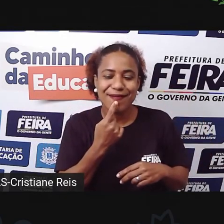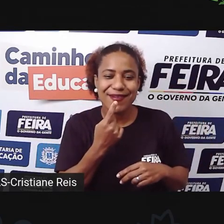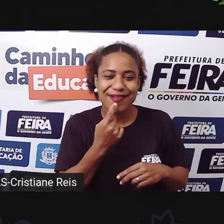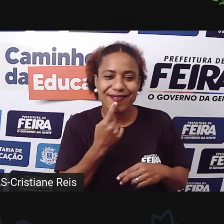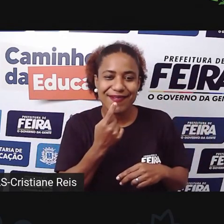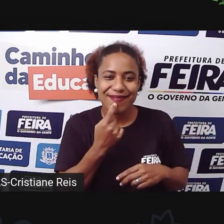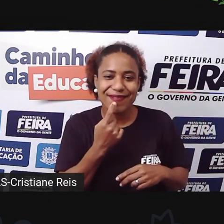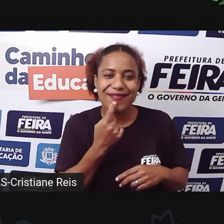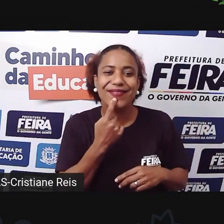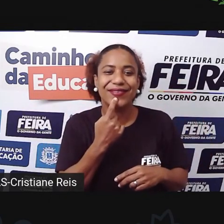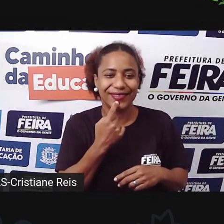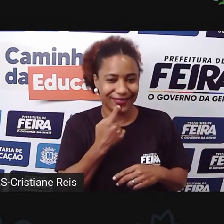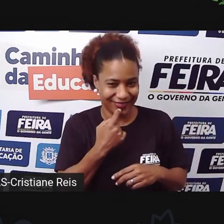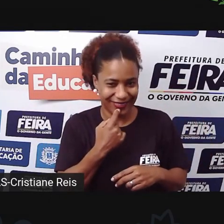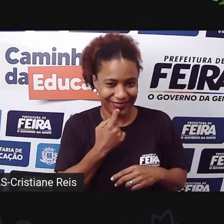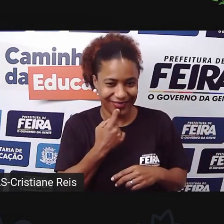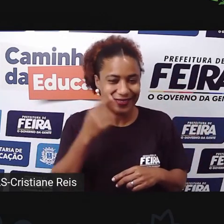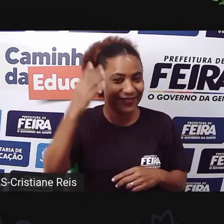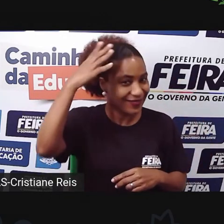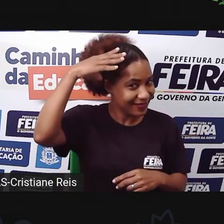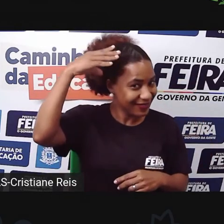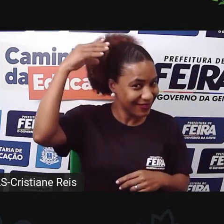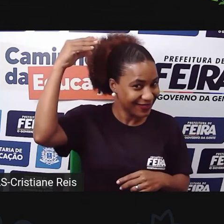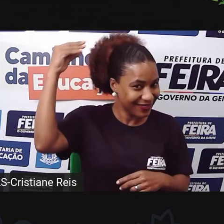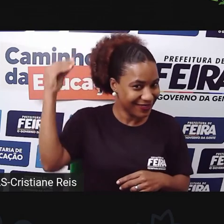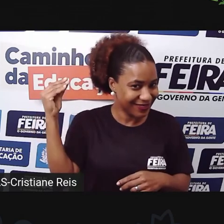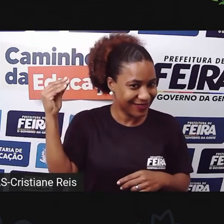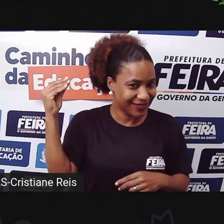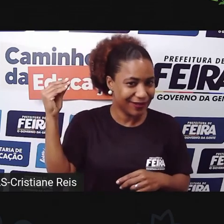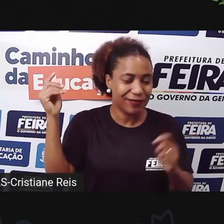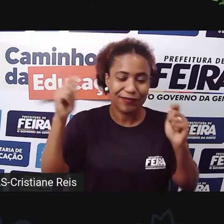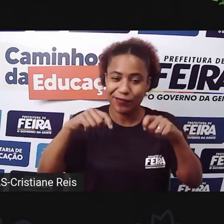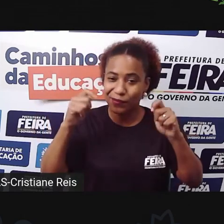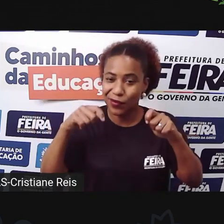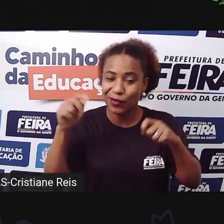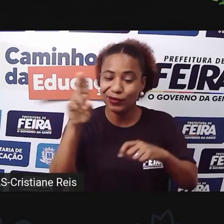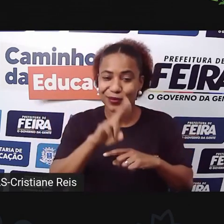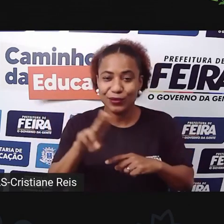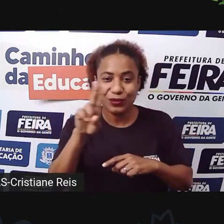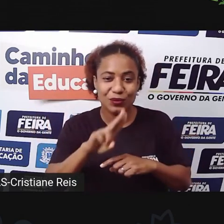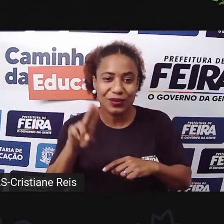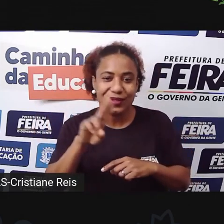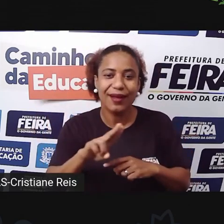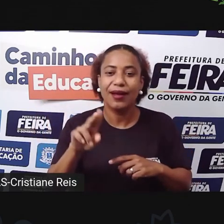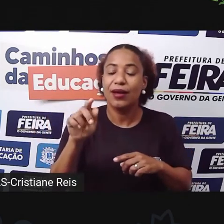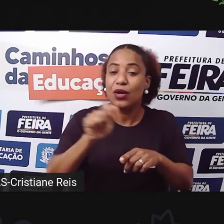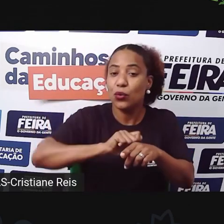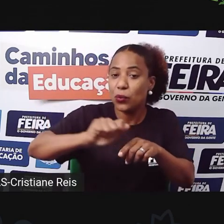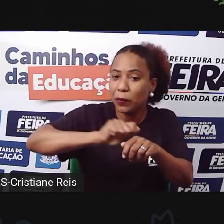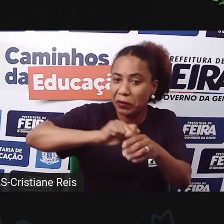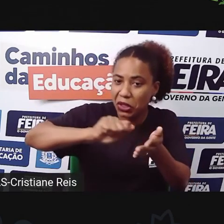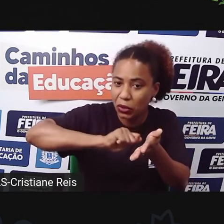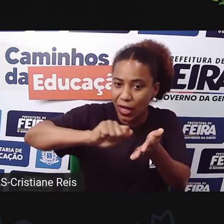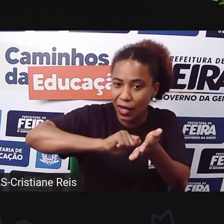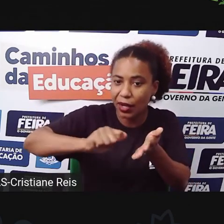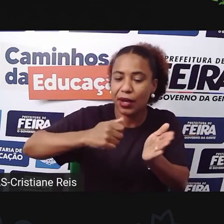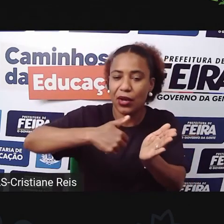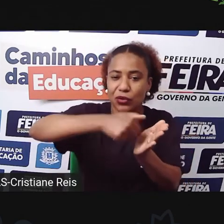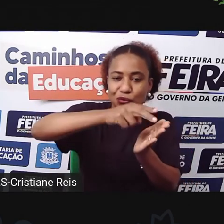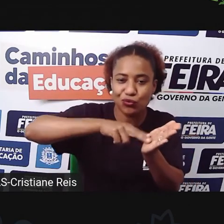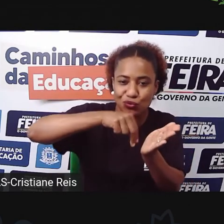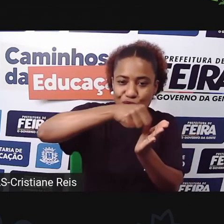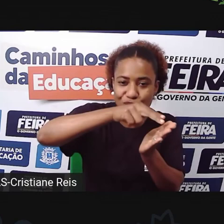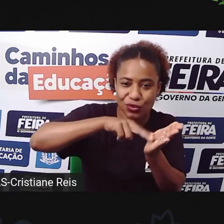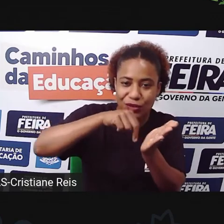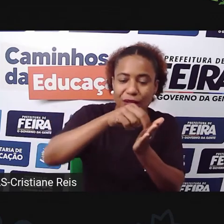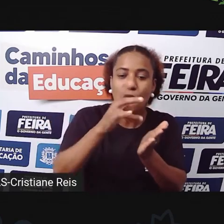de tinta vermelha para fazer o gol, tá bom? Você pode aí usar a sua criatividade, usar a giz de cera, usar tinta, usar lápis de